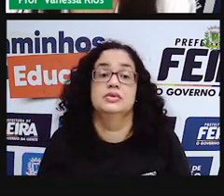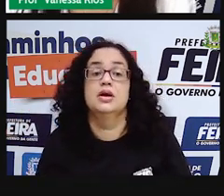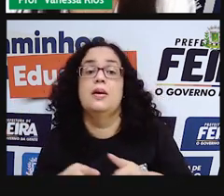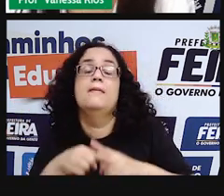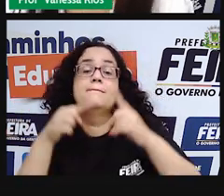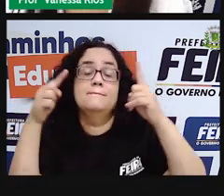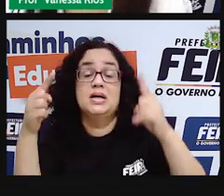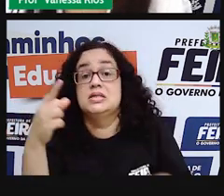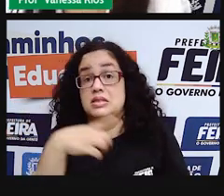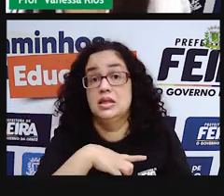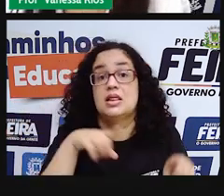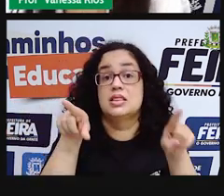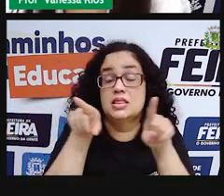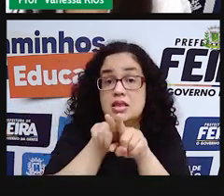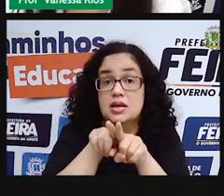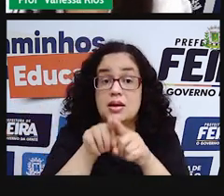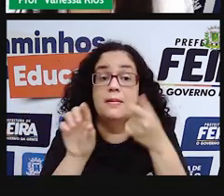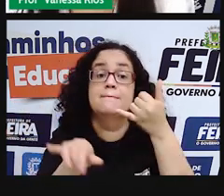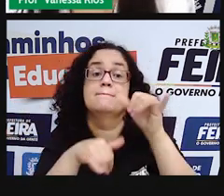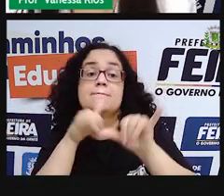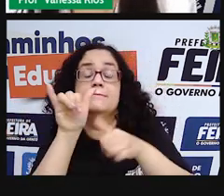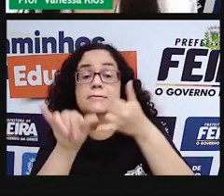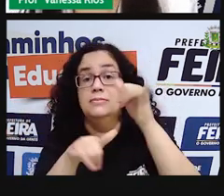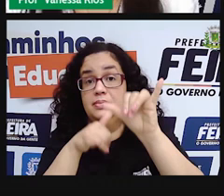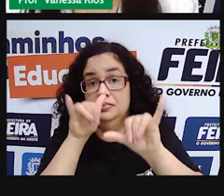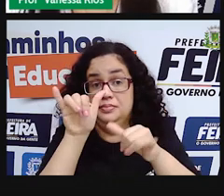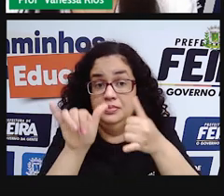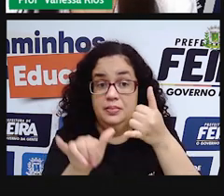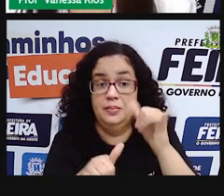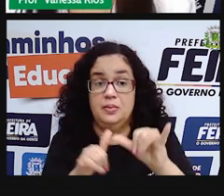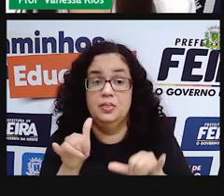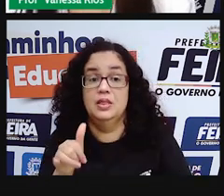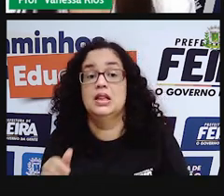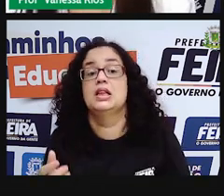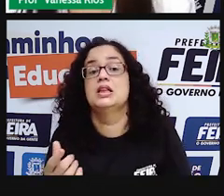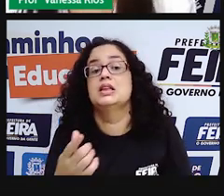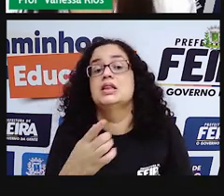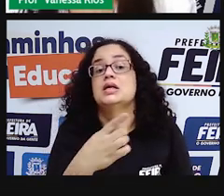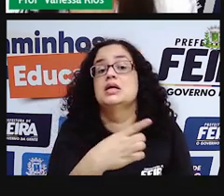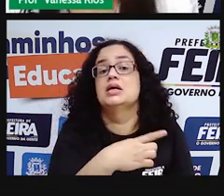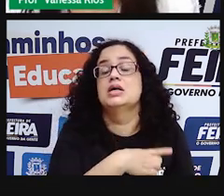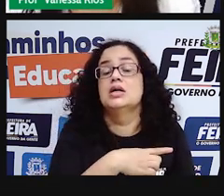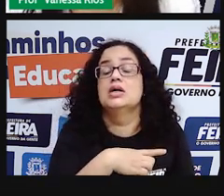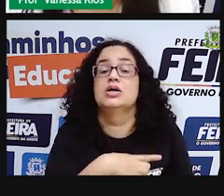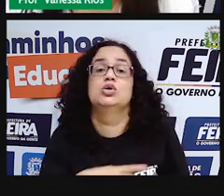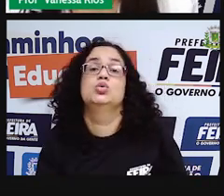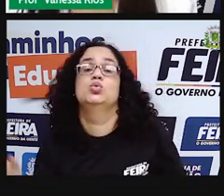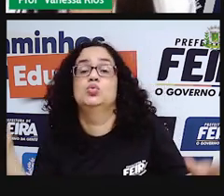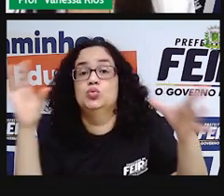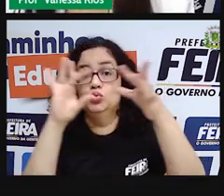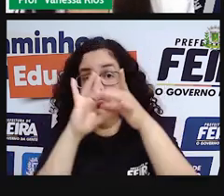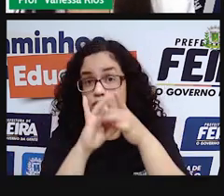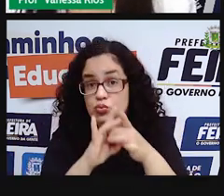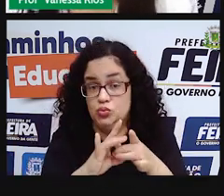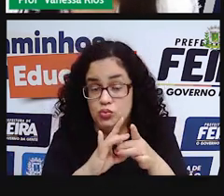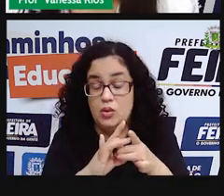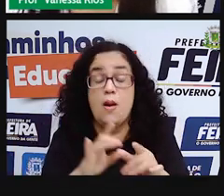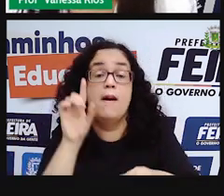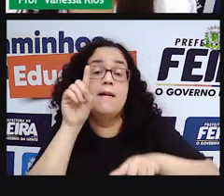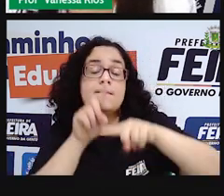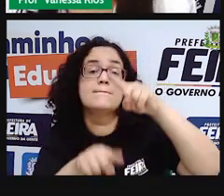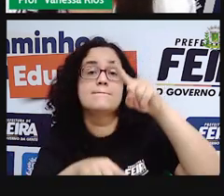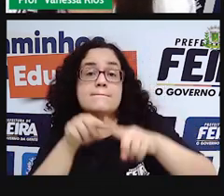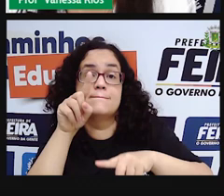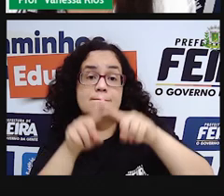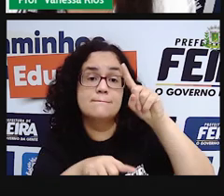existem também as propriedades químicas, que estão relacionadas aí à composição, ao material,